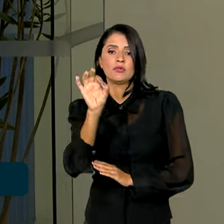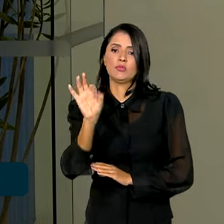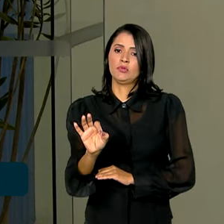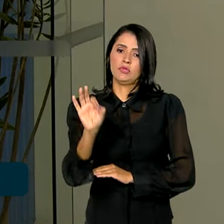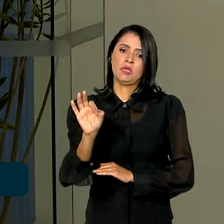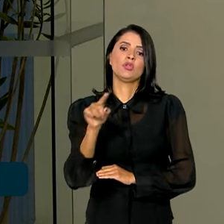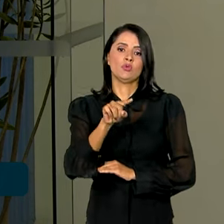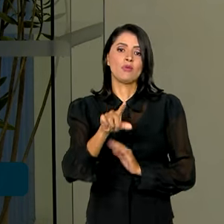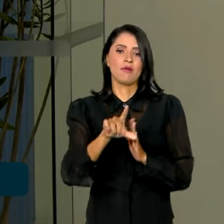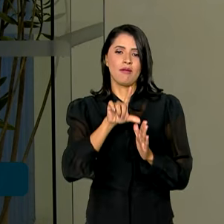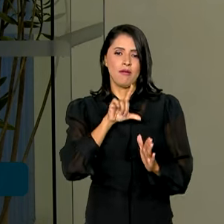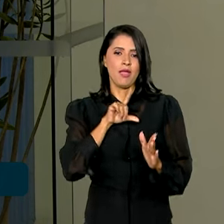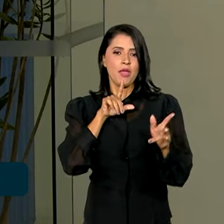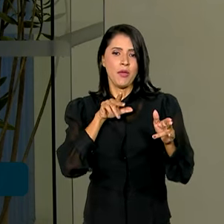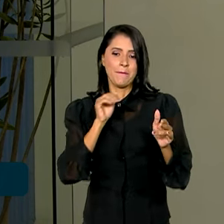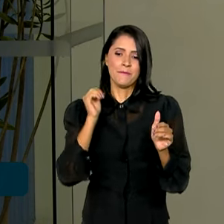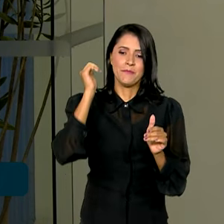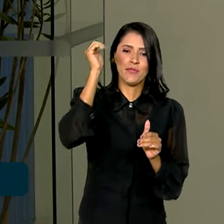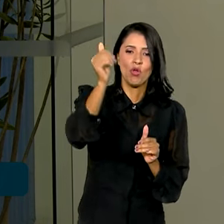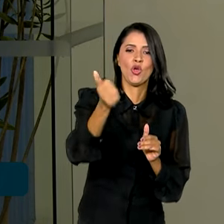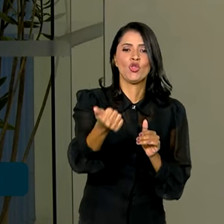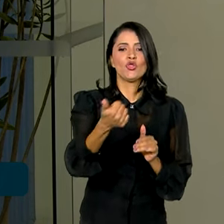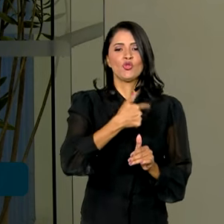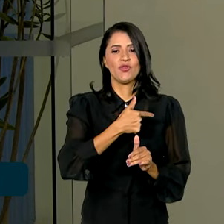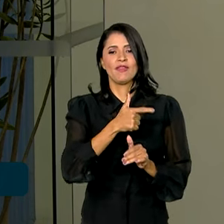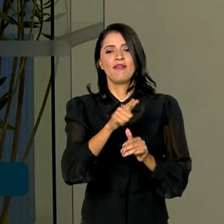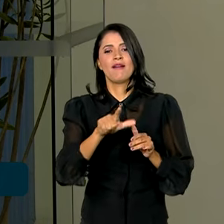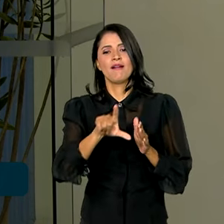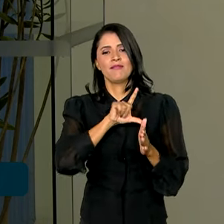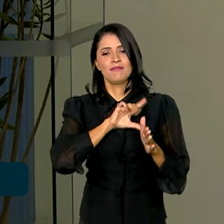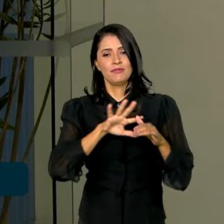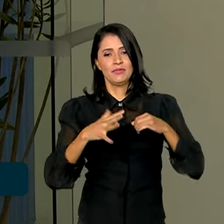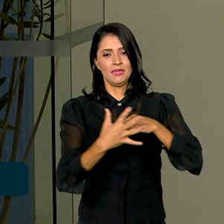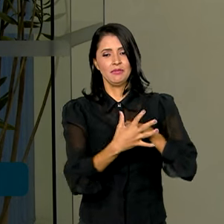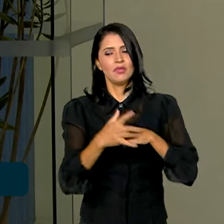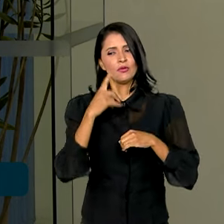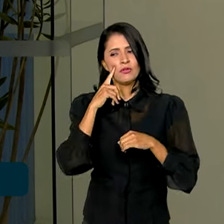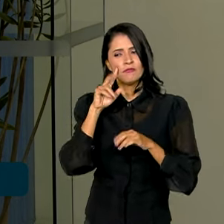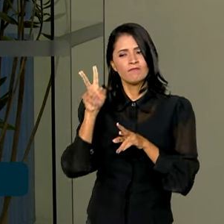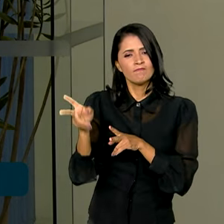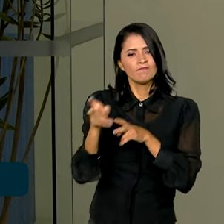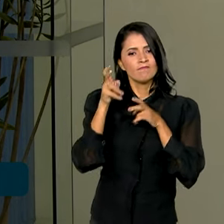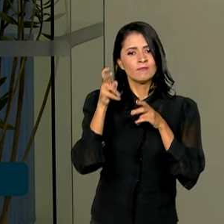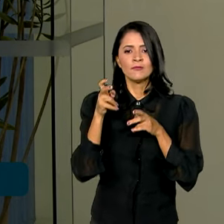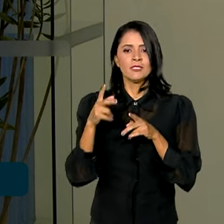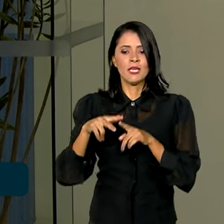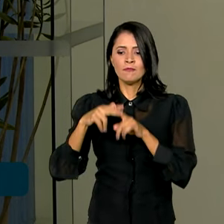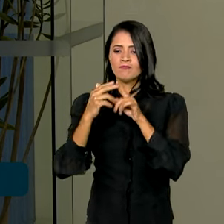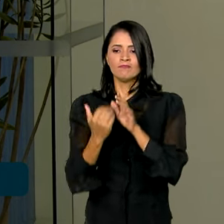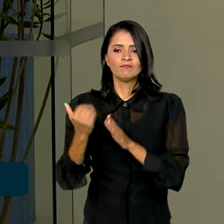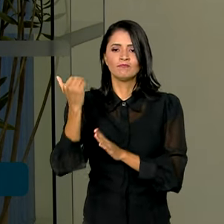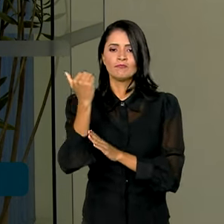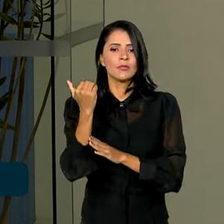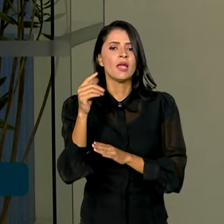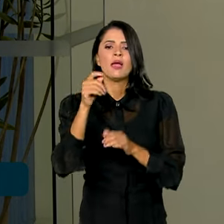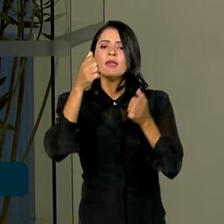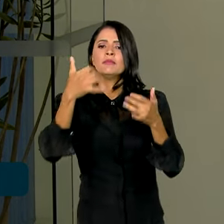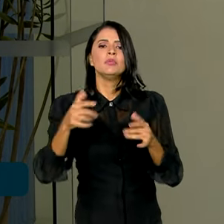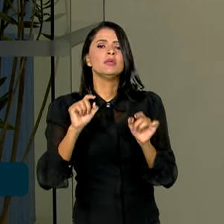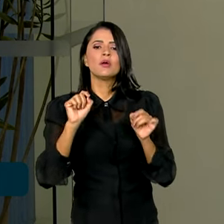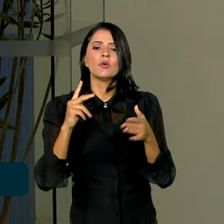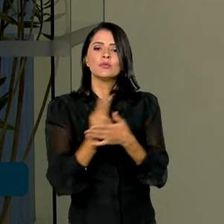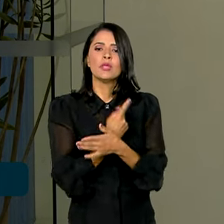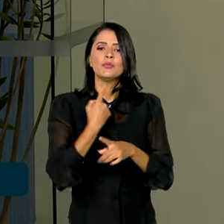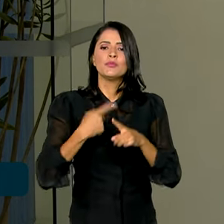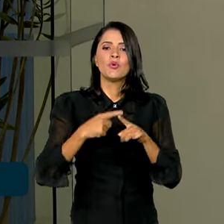nível pré-pandemia. Aí, quando a gente olha para aquela série sem ajuste sazonal, o IBGE explica que isso acontece porque a base